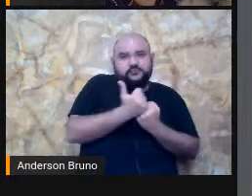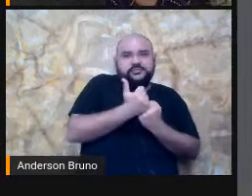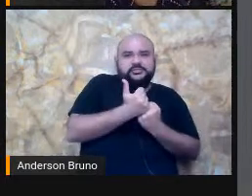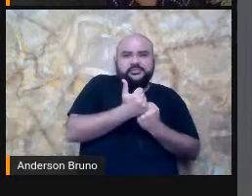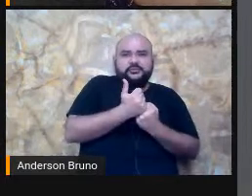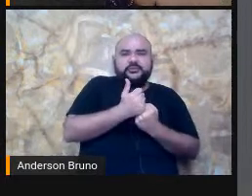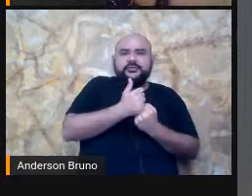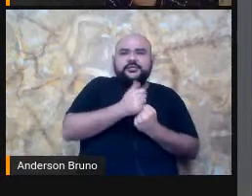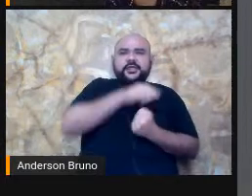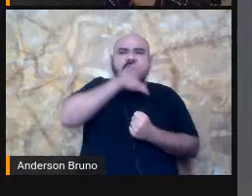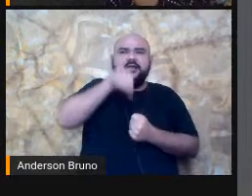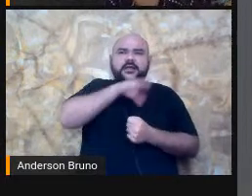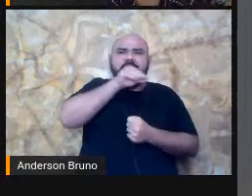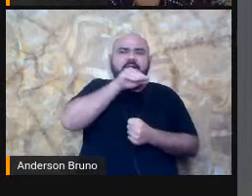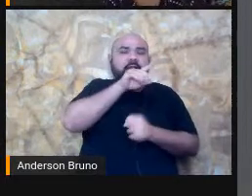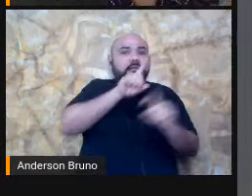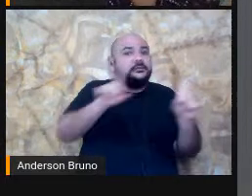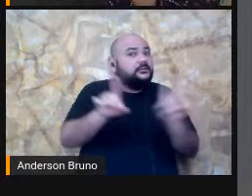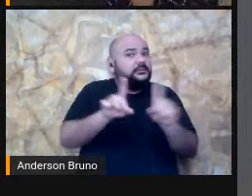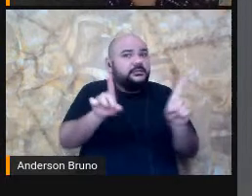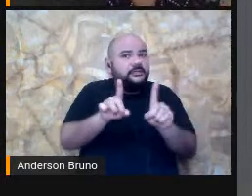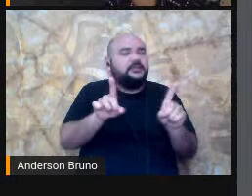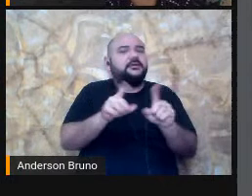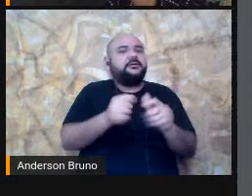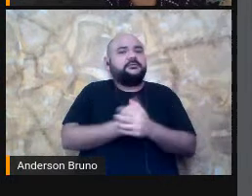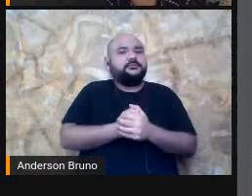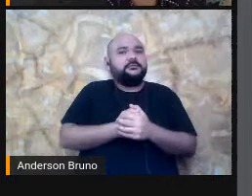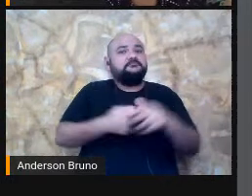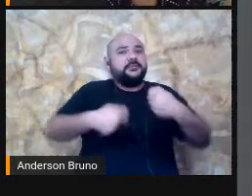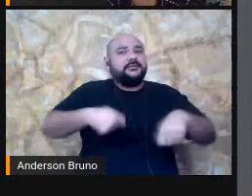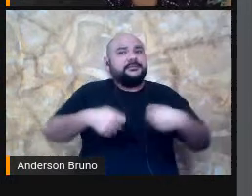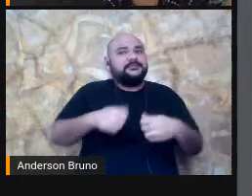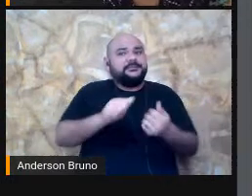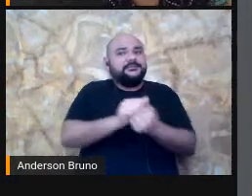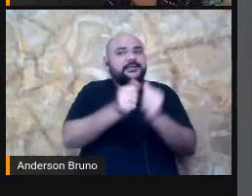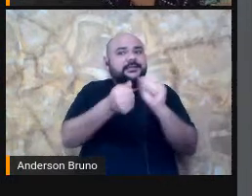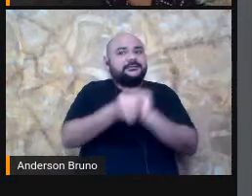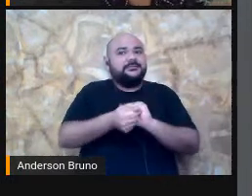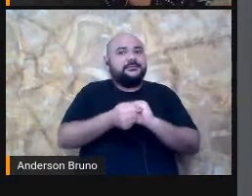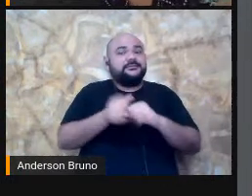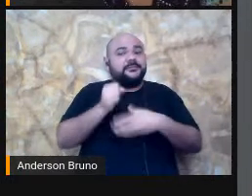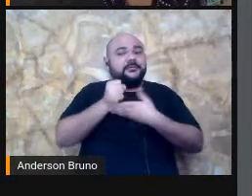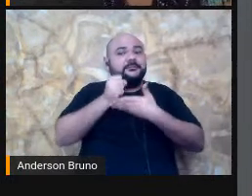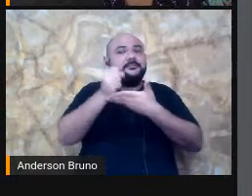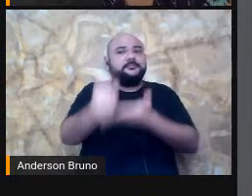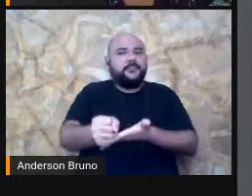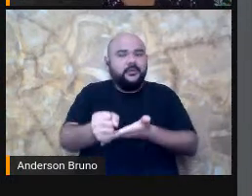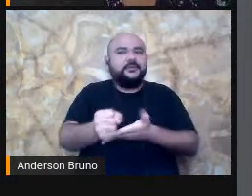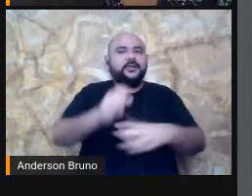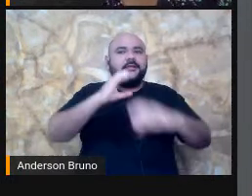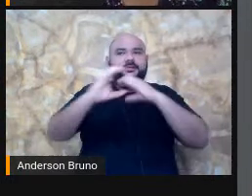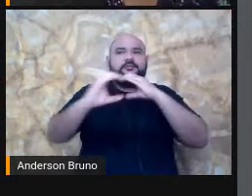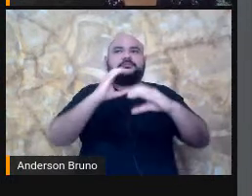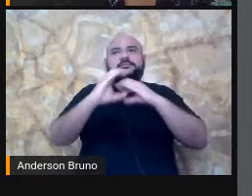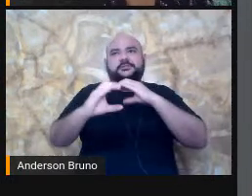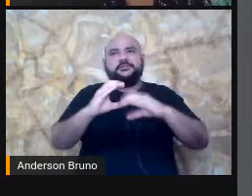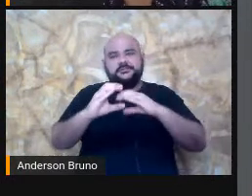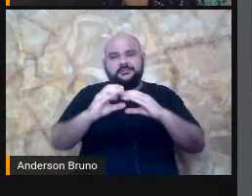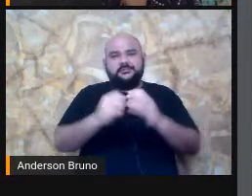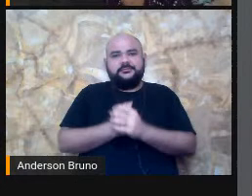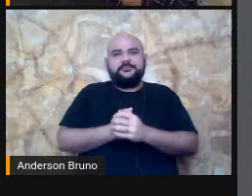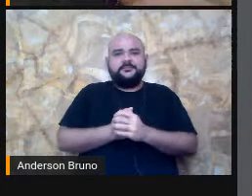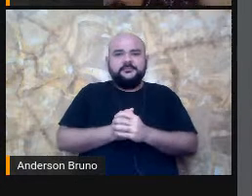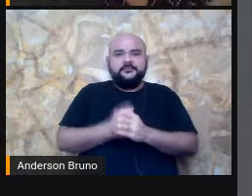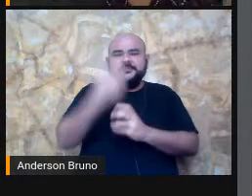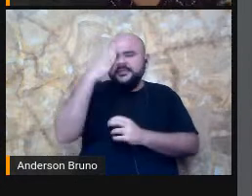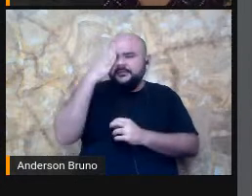gente Não tenha Um uso Regular Sistemático Né Eu sei Que estou Falando pra